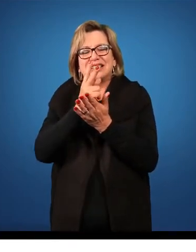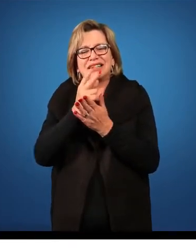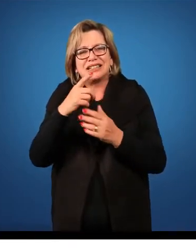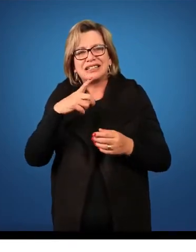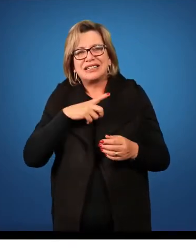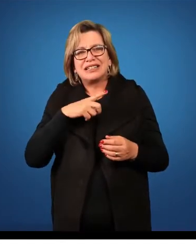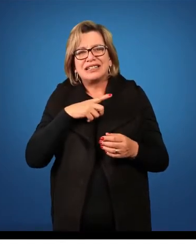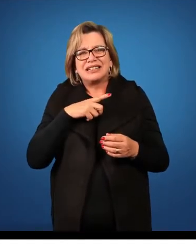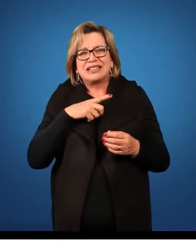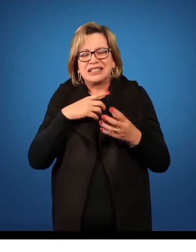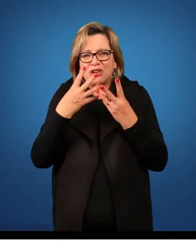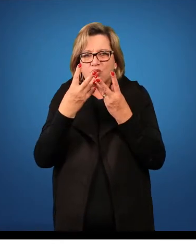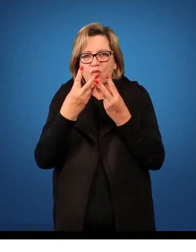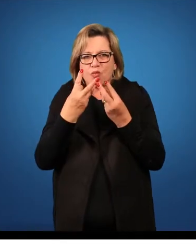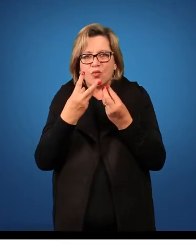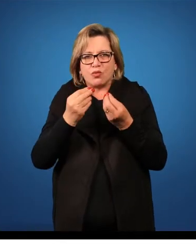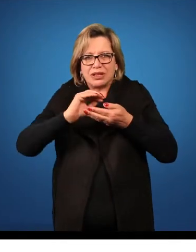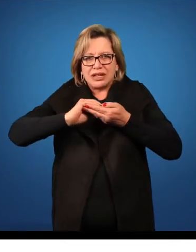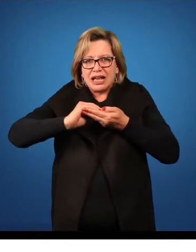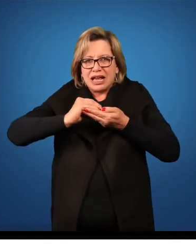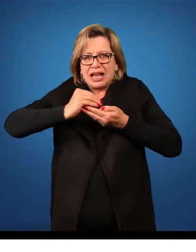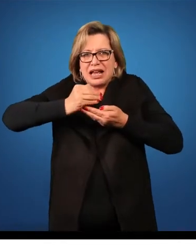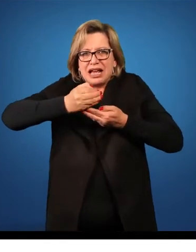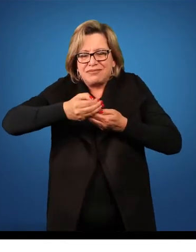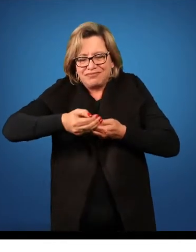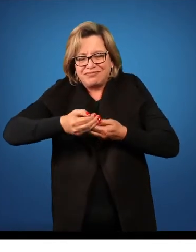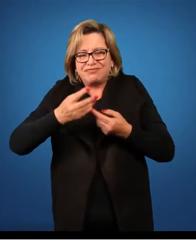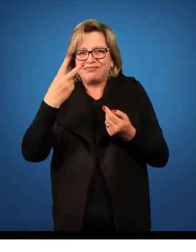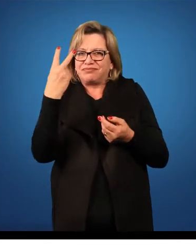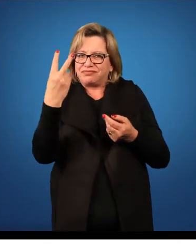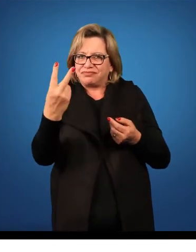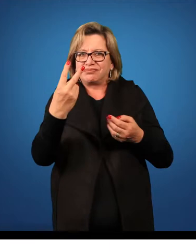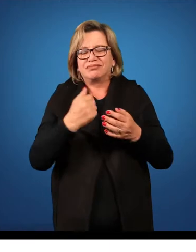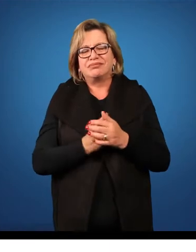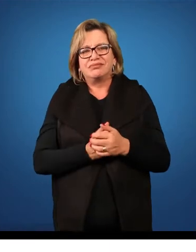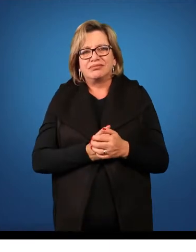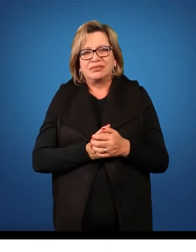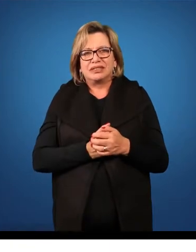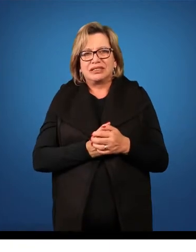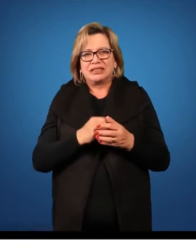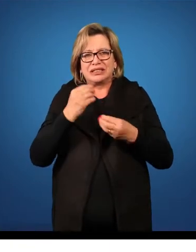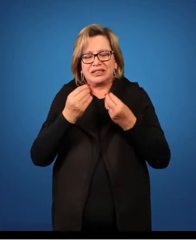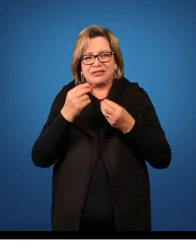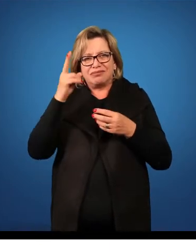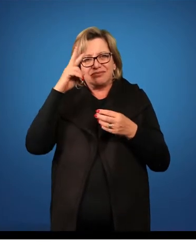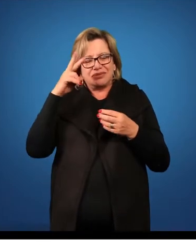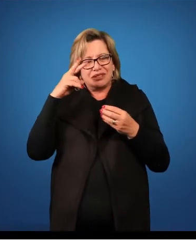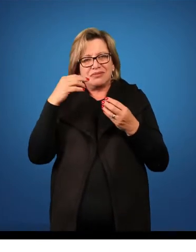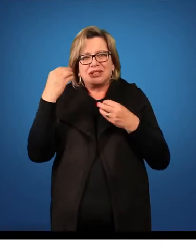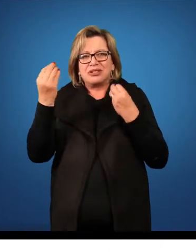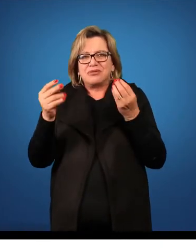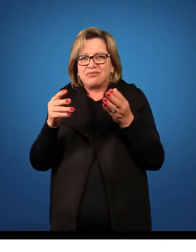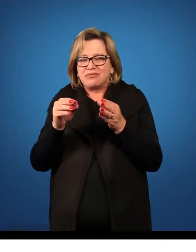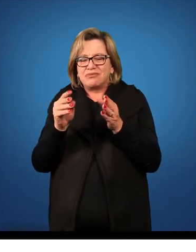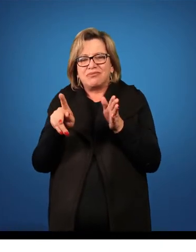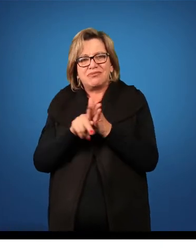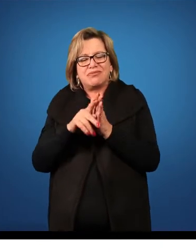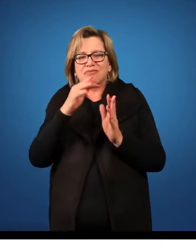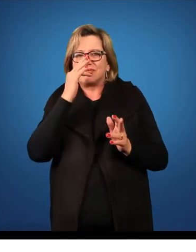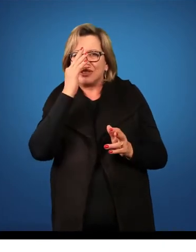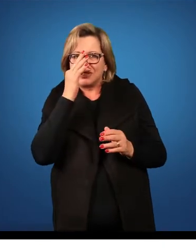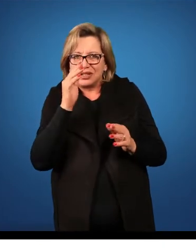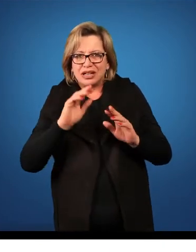seca, ele abre em duas valvas. Voltando da morfologia da flor, é